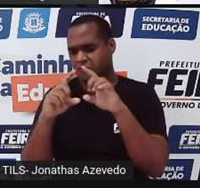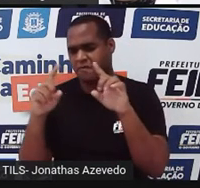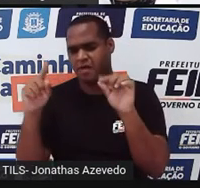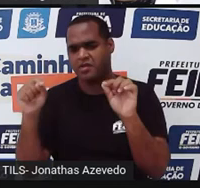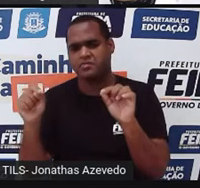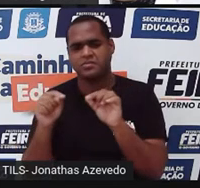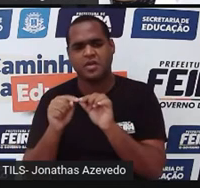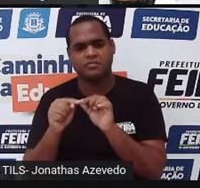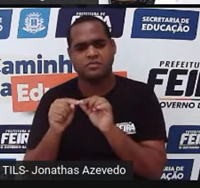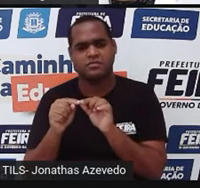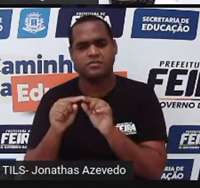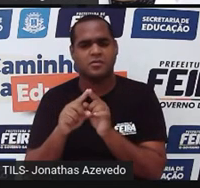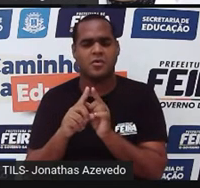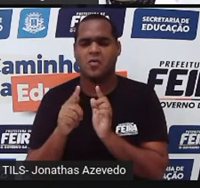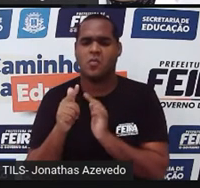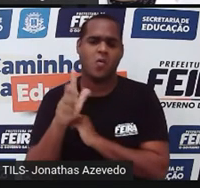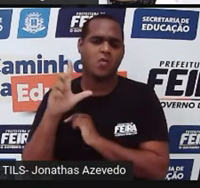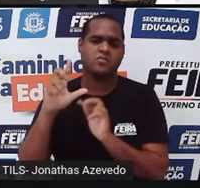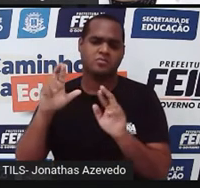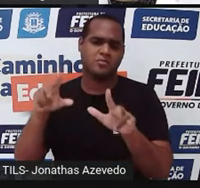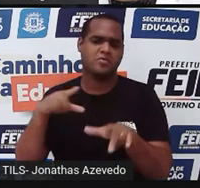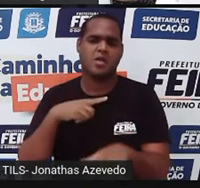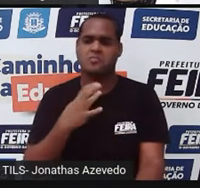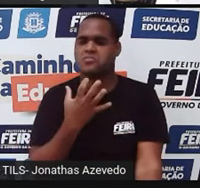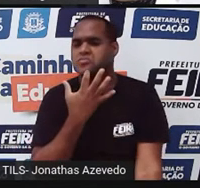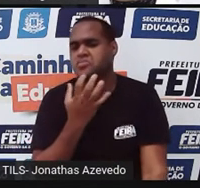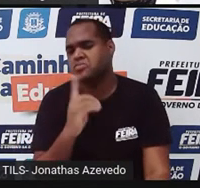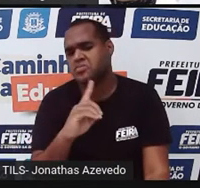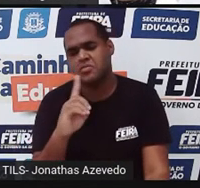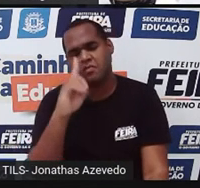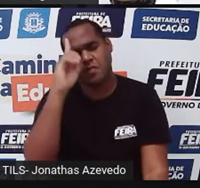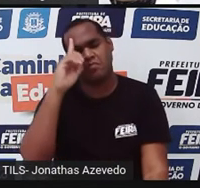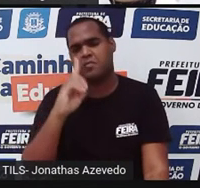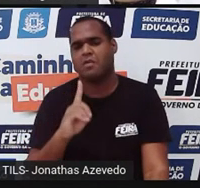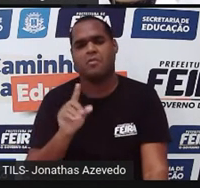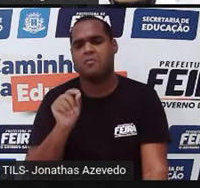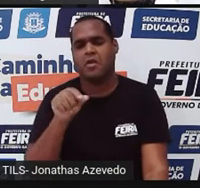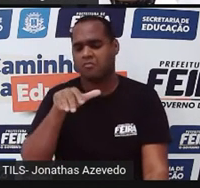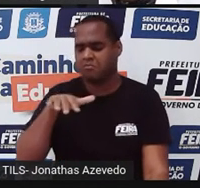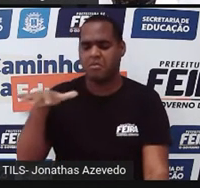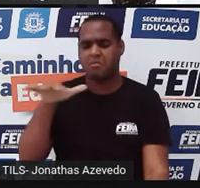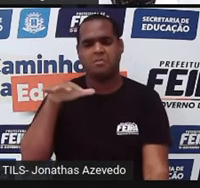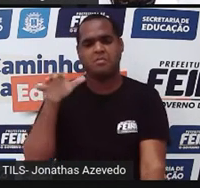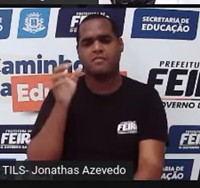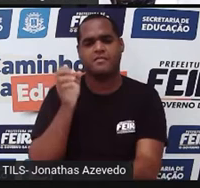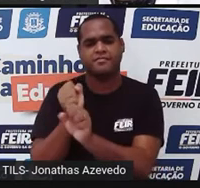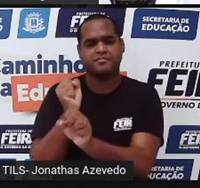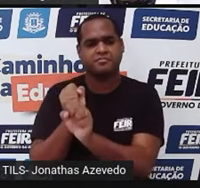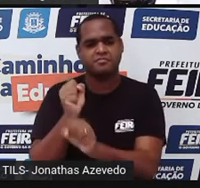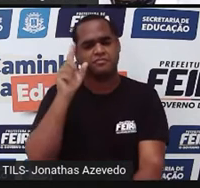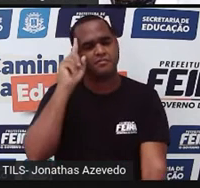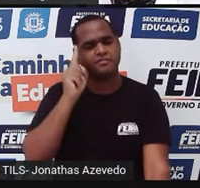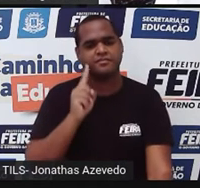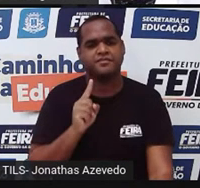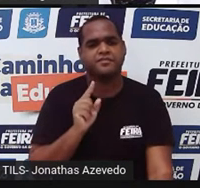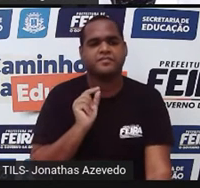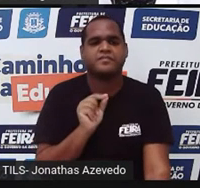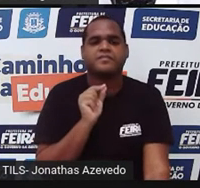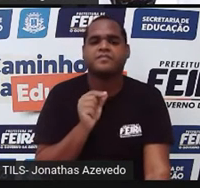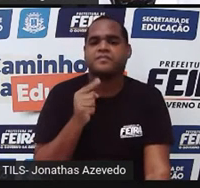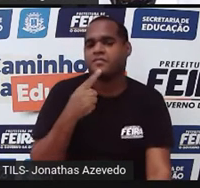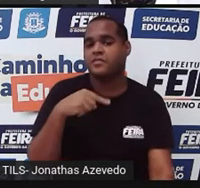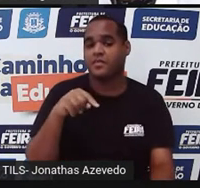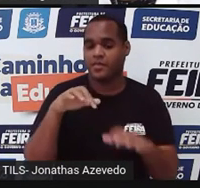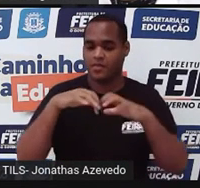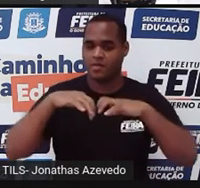formato aqui é um outro tipo de figura que a gente não conhece. A gente não sabe calcular a área dela. Então, o é que a gente faz? A gente